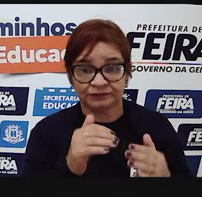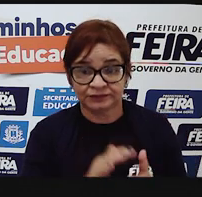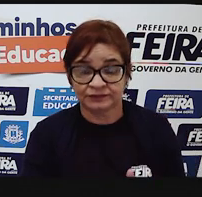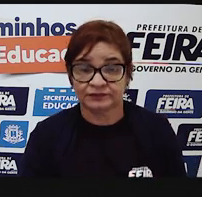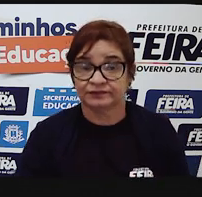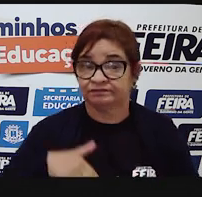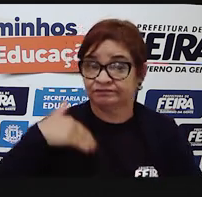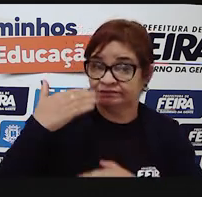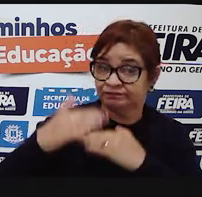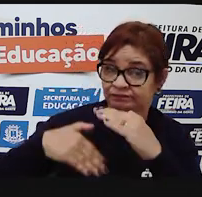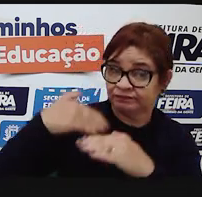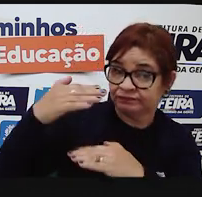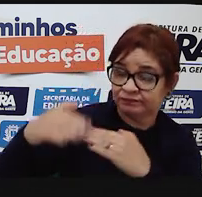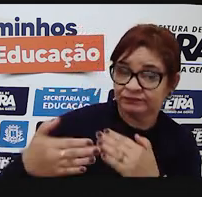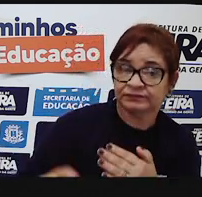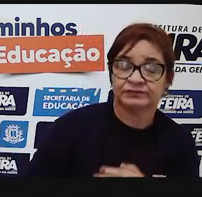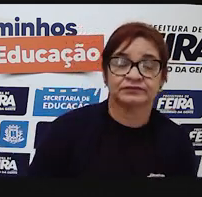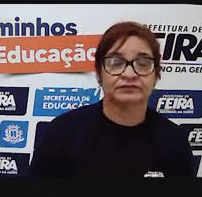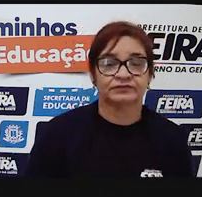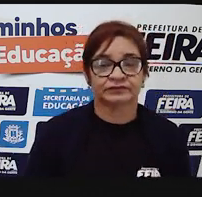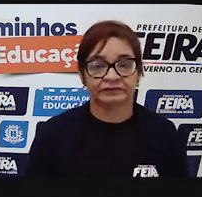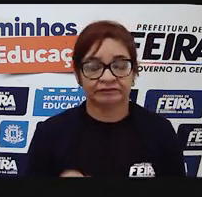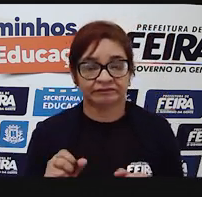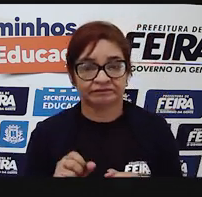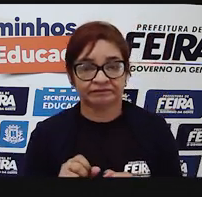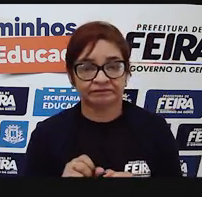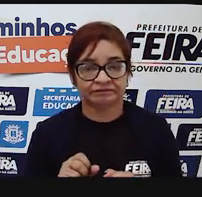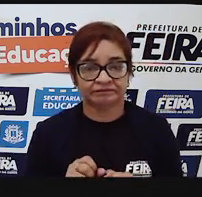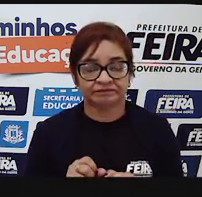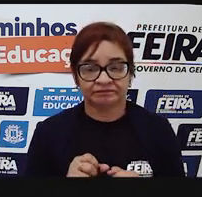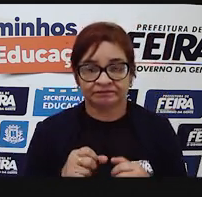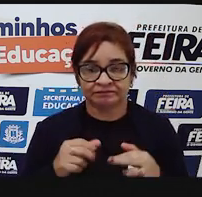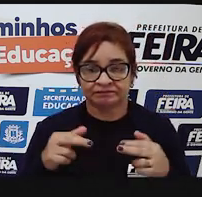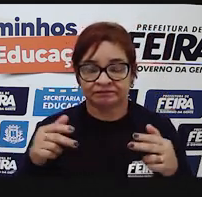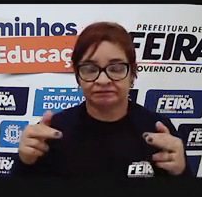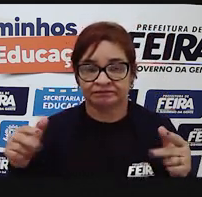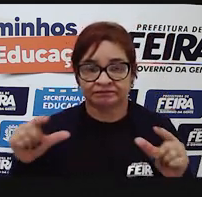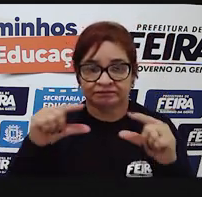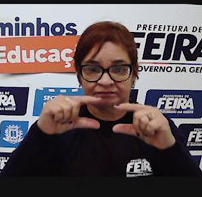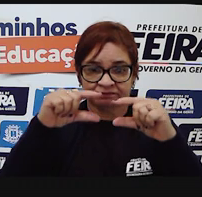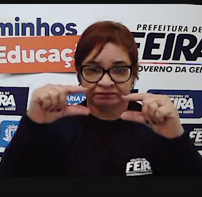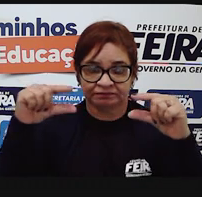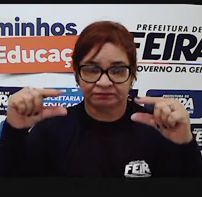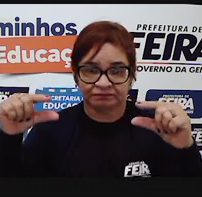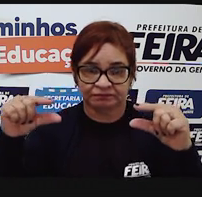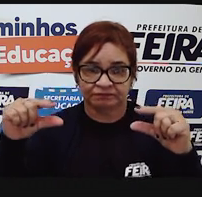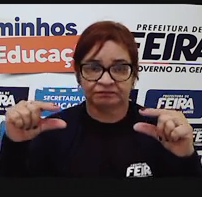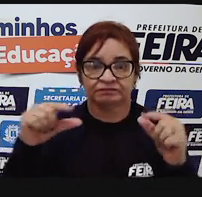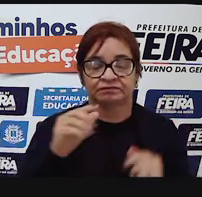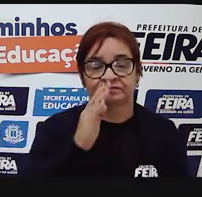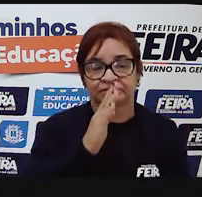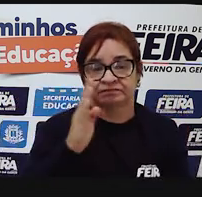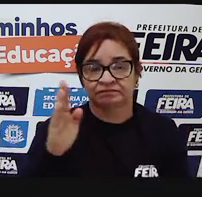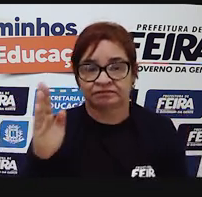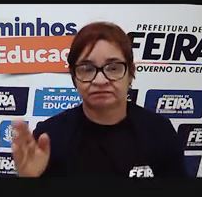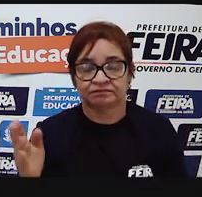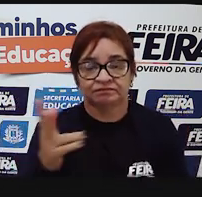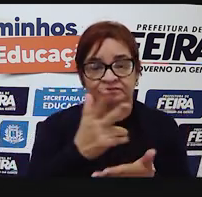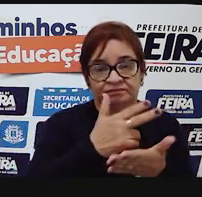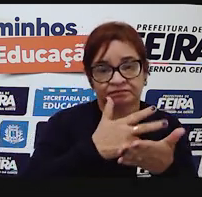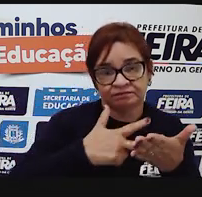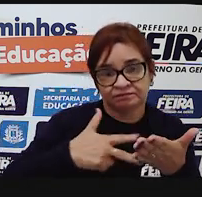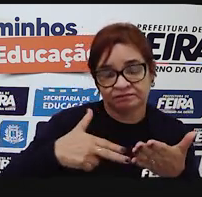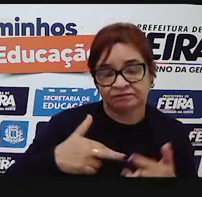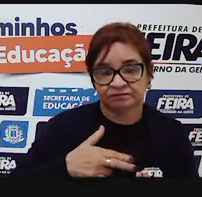se difundido, é ser produzir cards, produzir imagens,